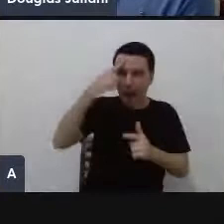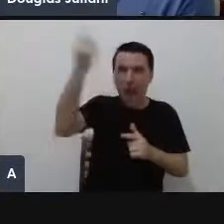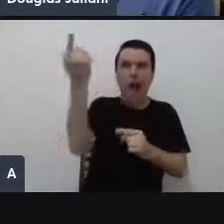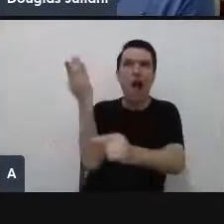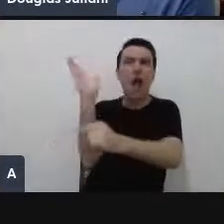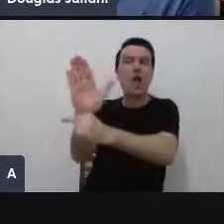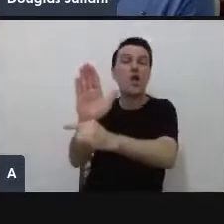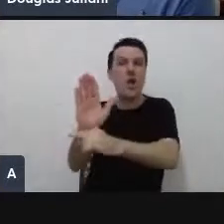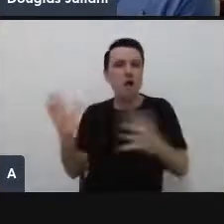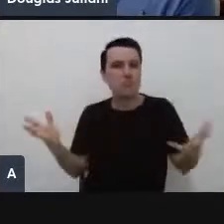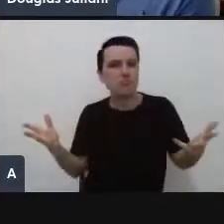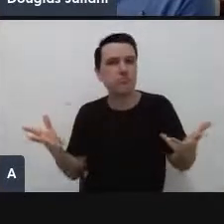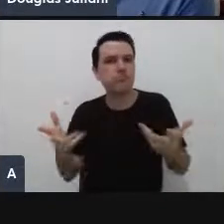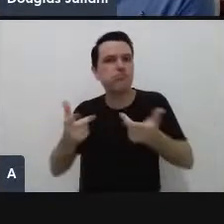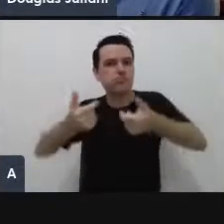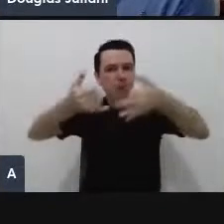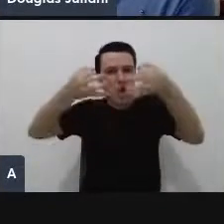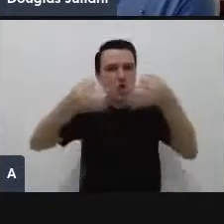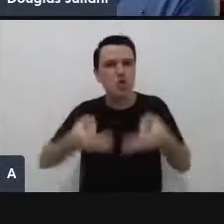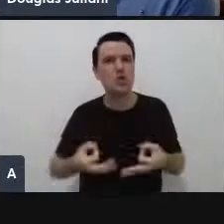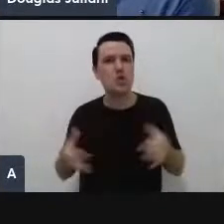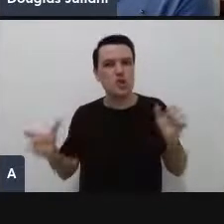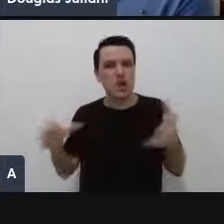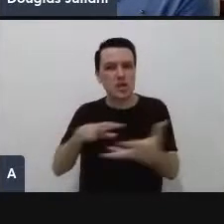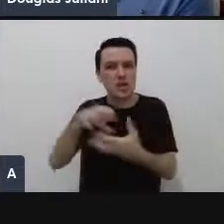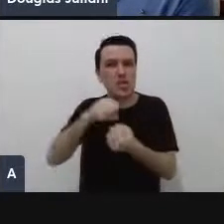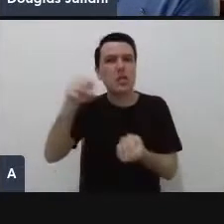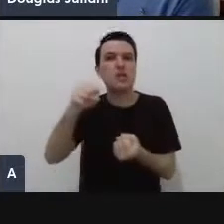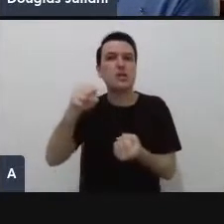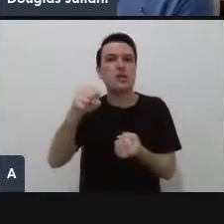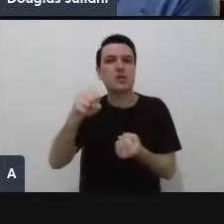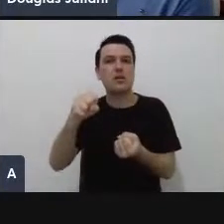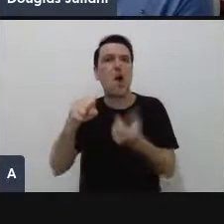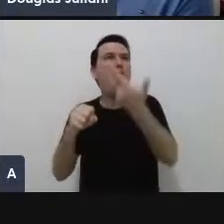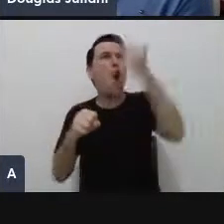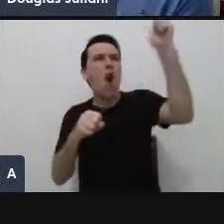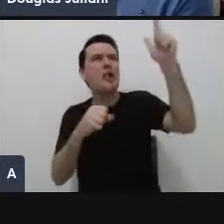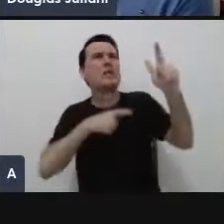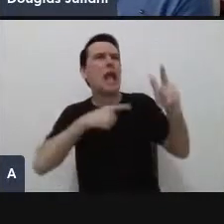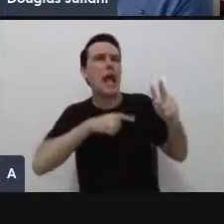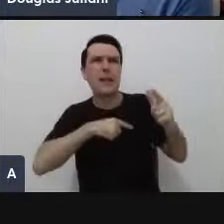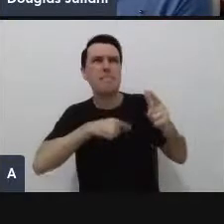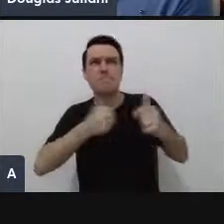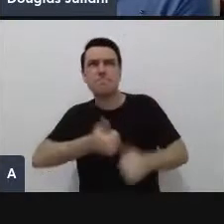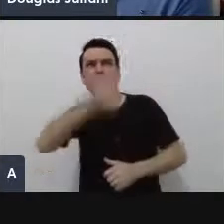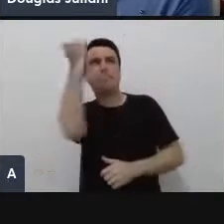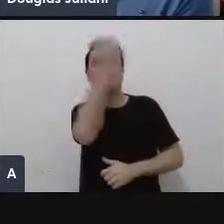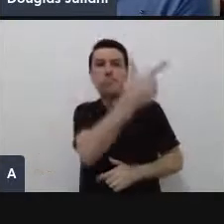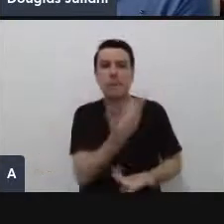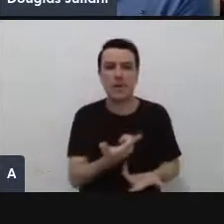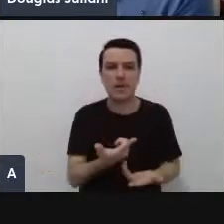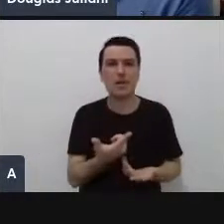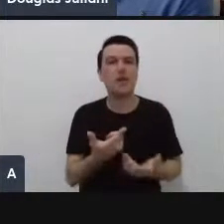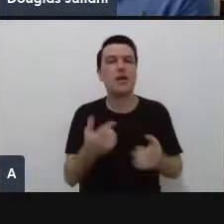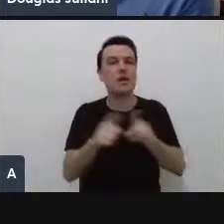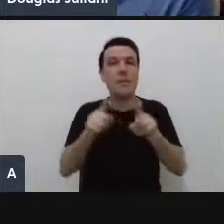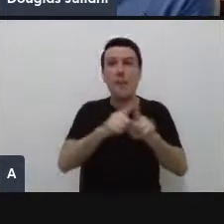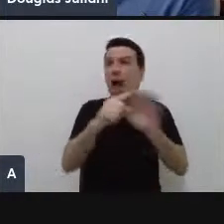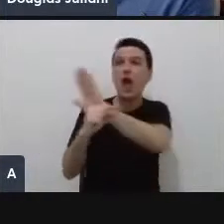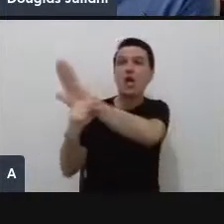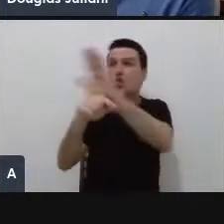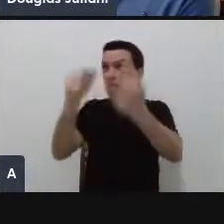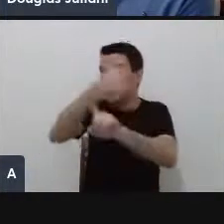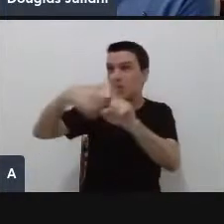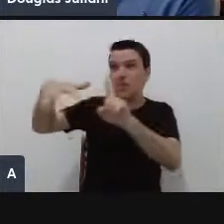mais eficiente, justa, sustentável do que as soluções existentes e o valor criado atinge principalmente a sociedade como um todo e não